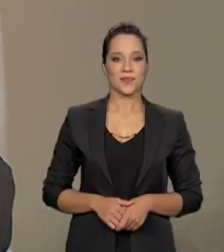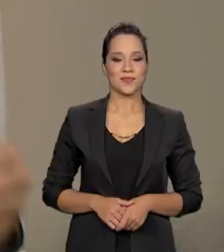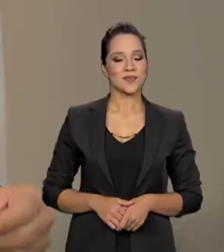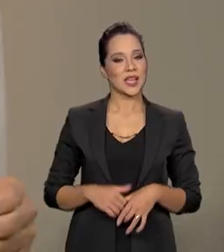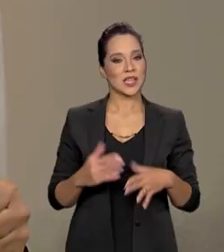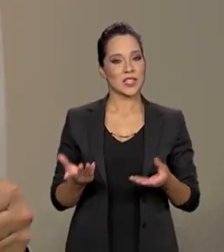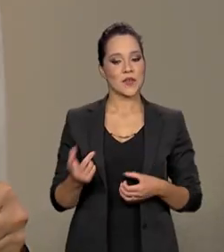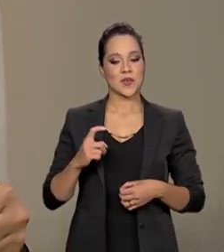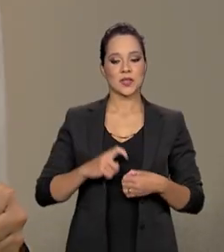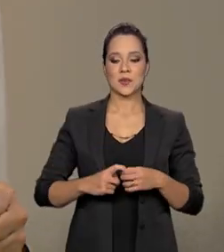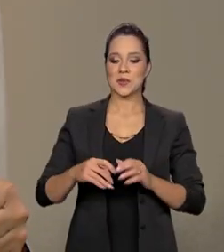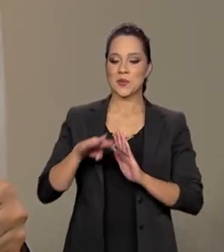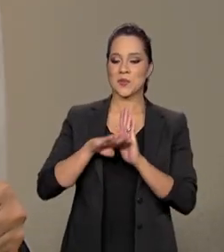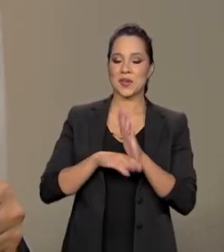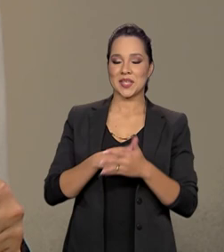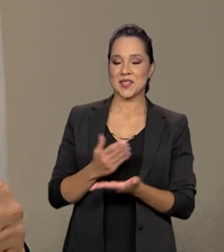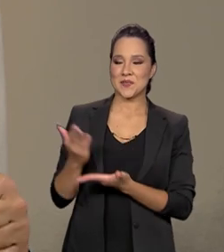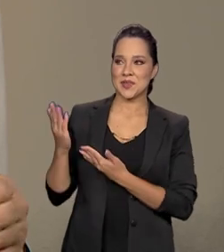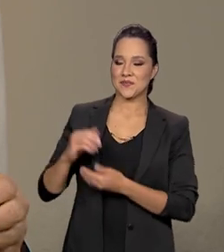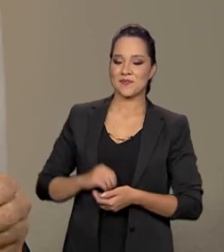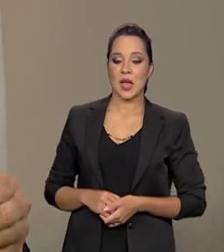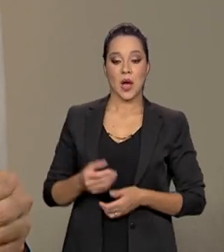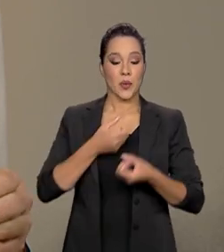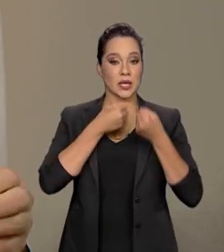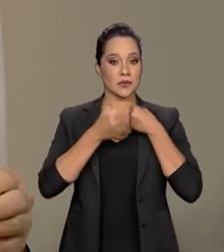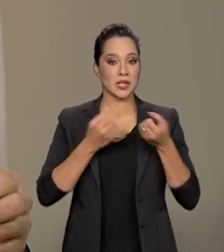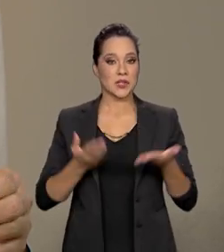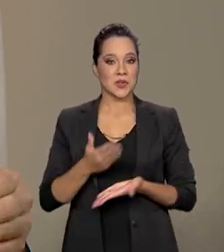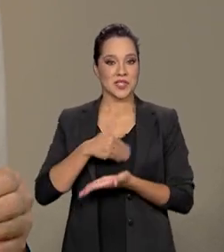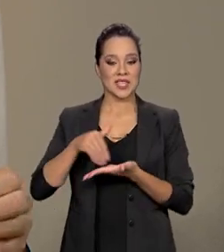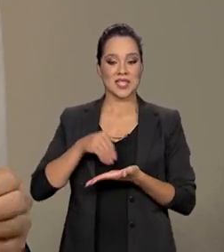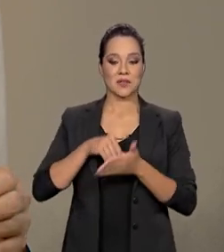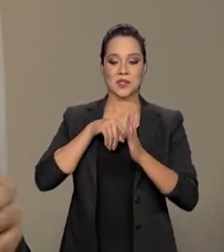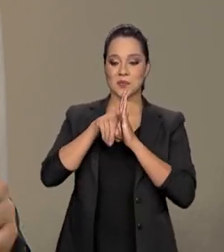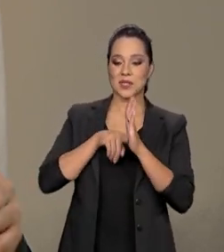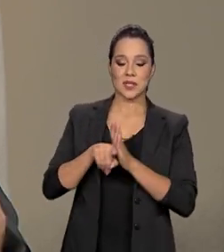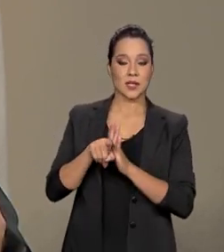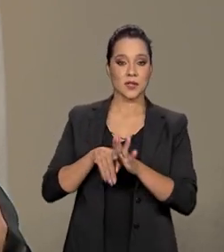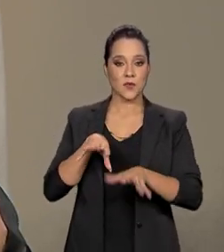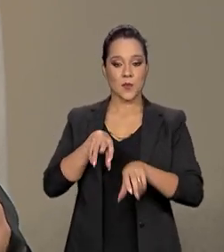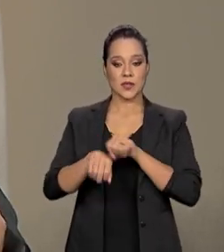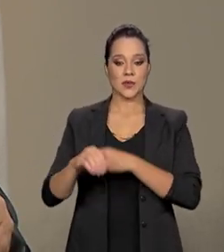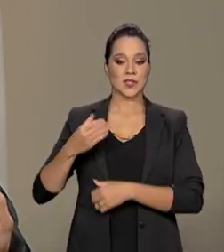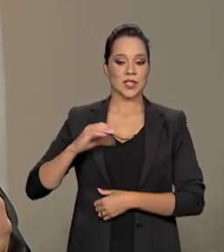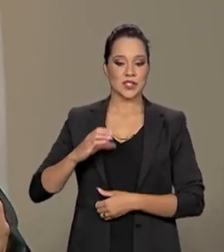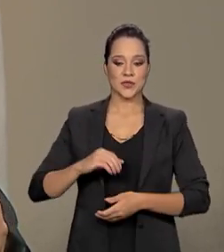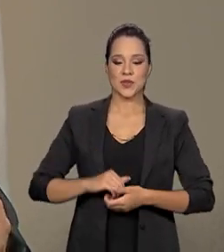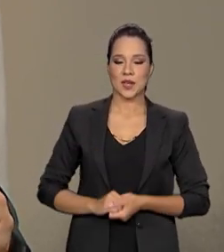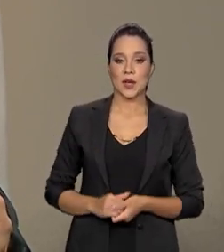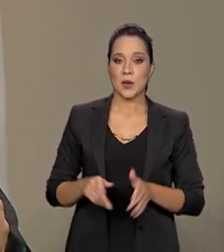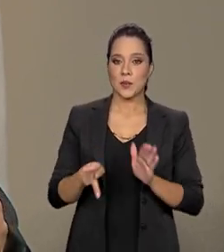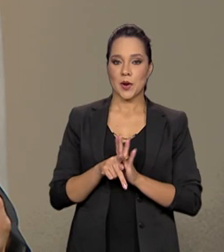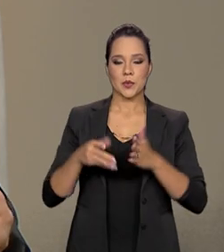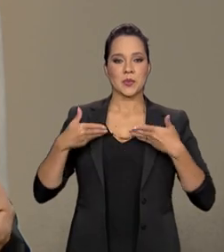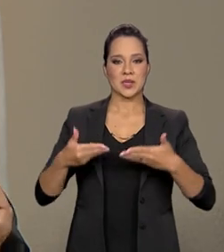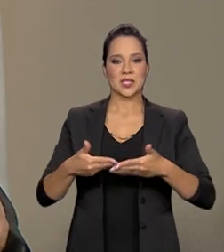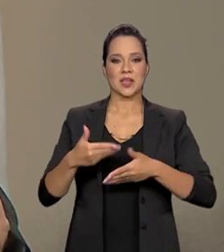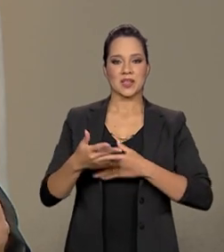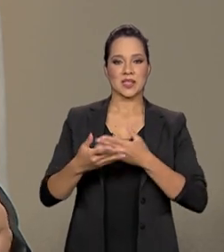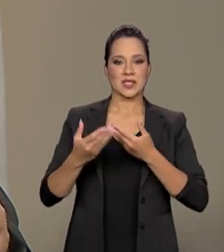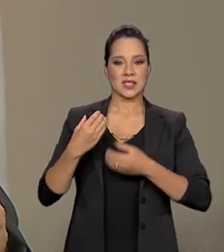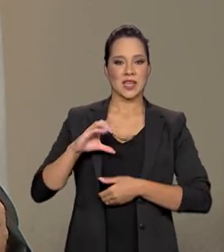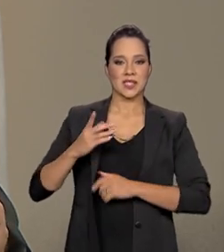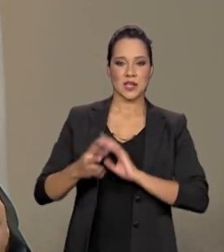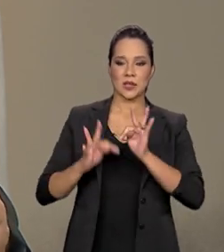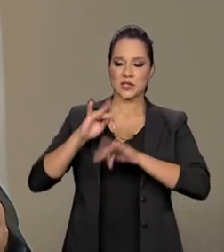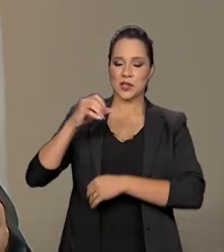Estamos de volta com o Brasil em Pauta. O entrevistado é o secretário de Pesquisa e Informação Científica do Ministério da Ciência e Tecnologia e